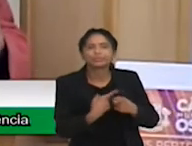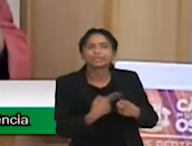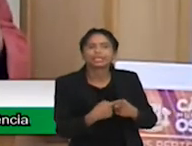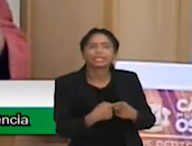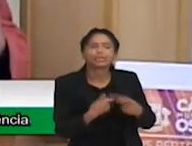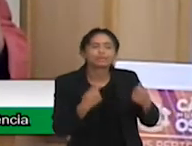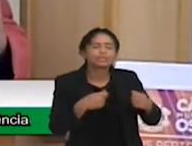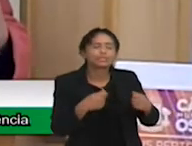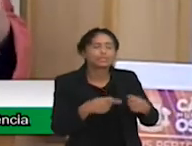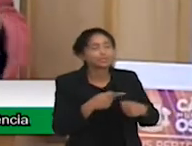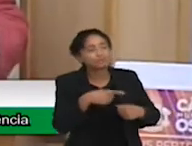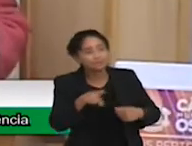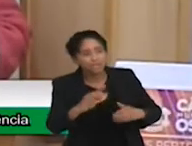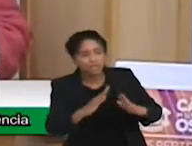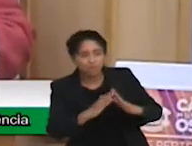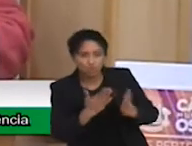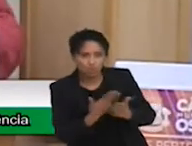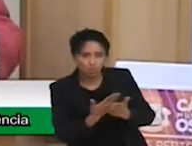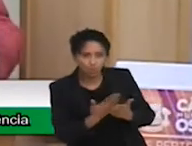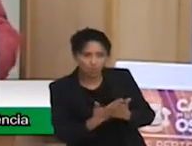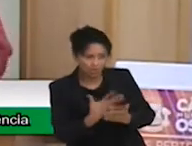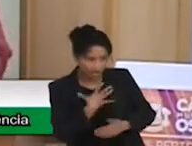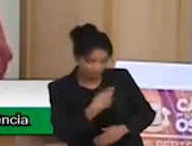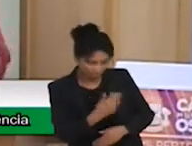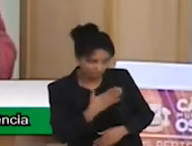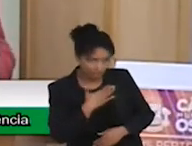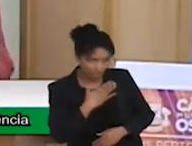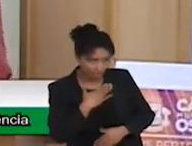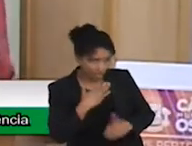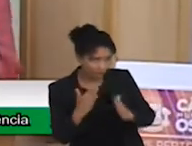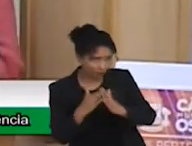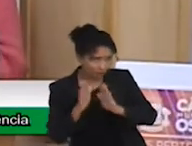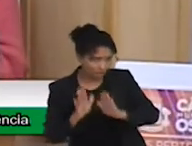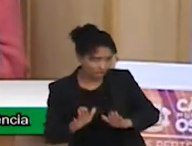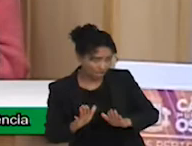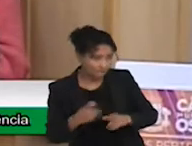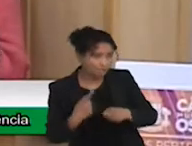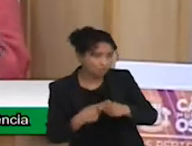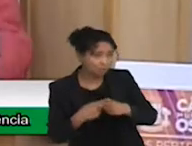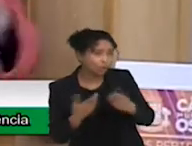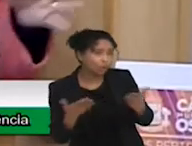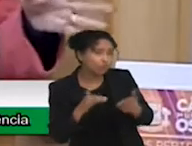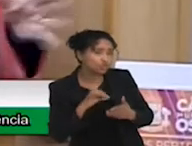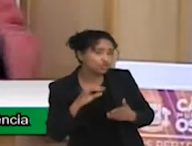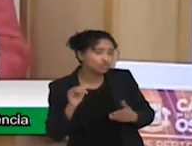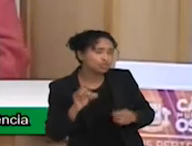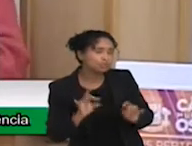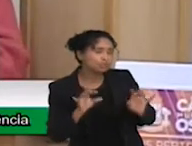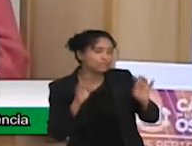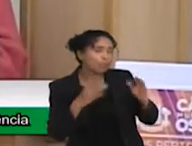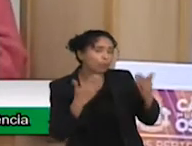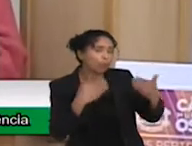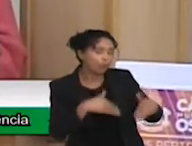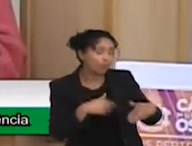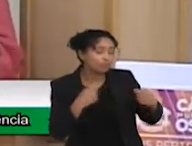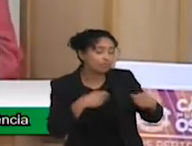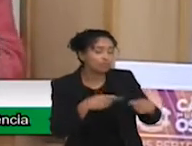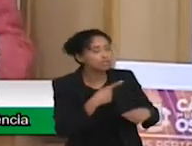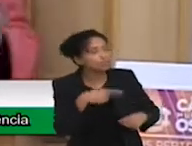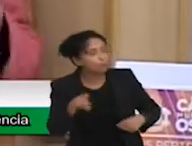ir para a escola. Não, hoje eu estou... A minha filha está em casa porque hoje era dia de prova, então eu tenho que voltar logo porque ela está em casa.